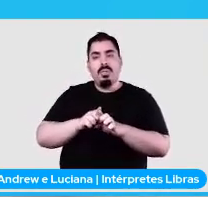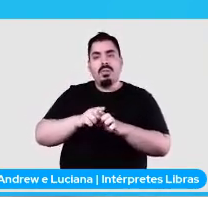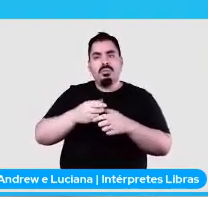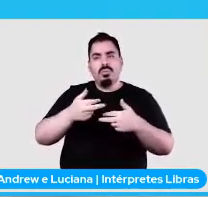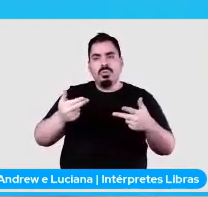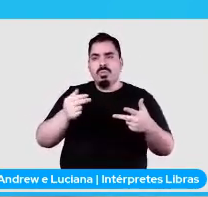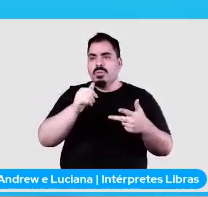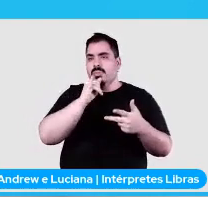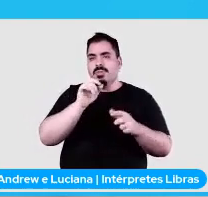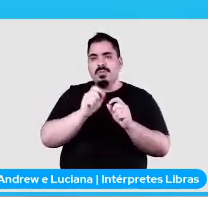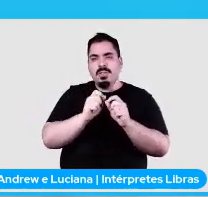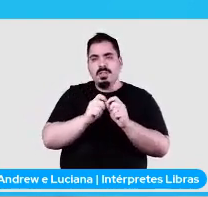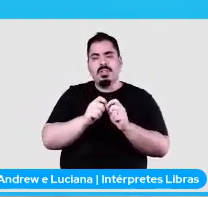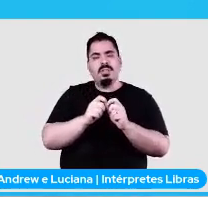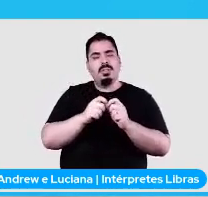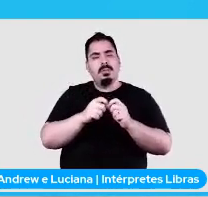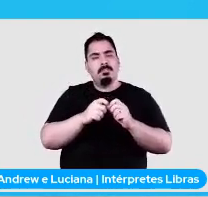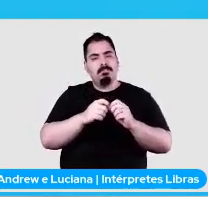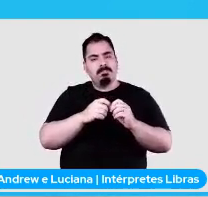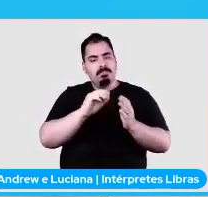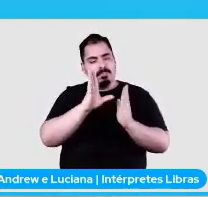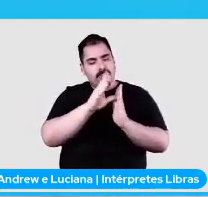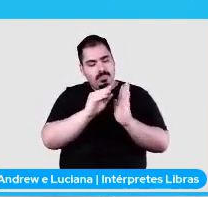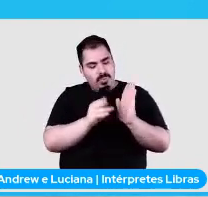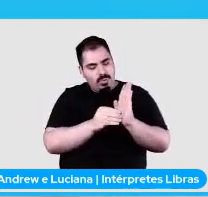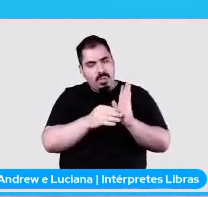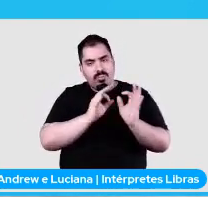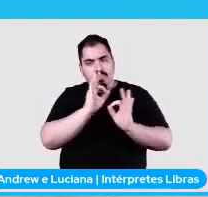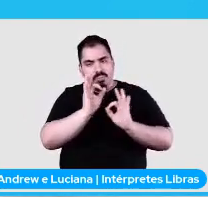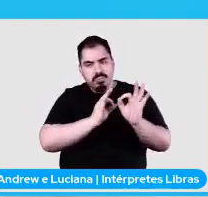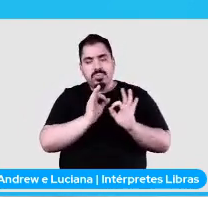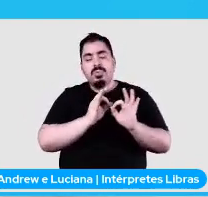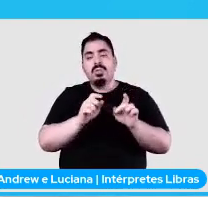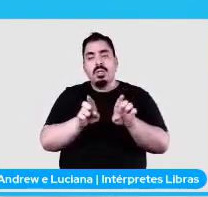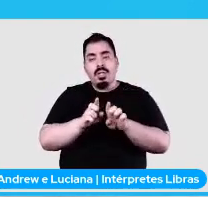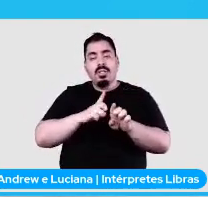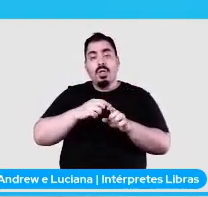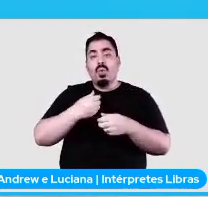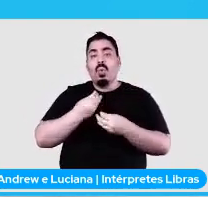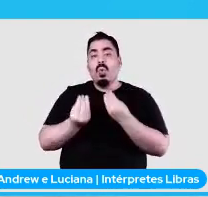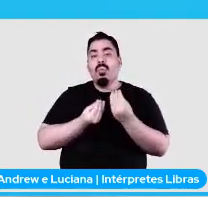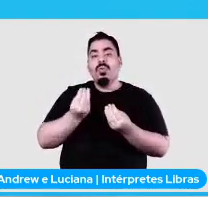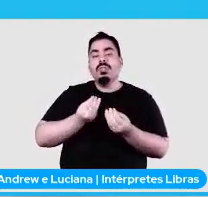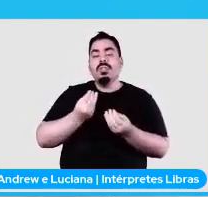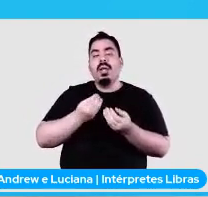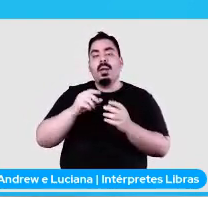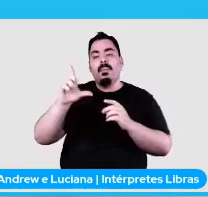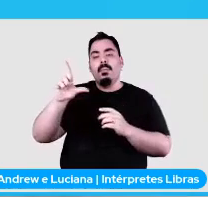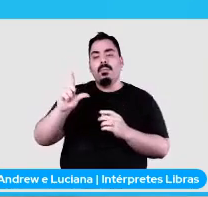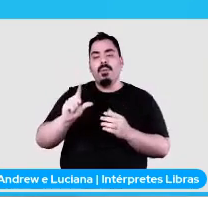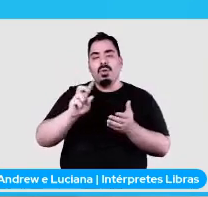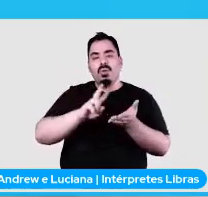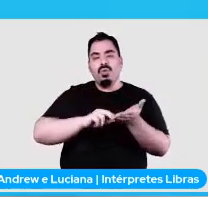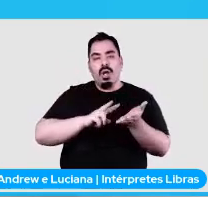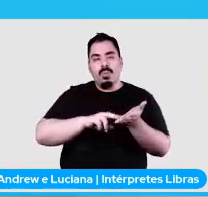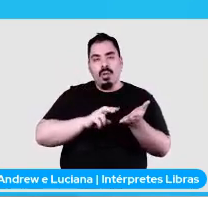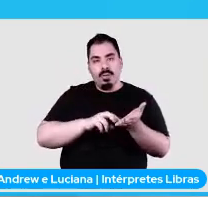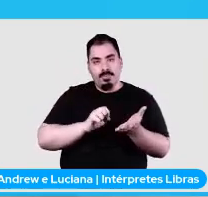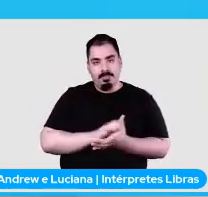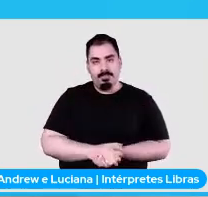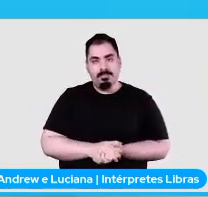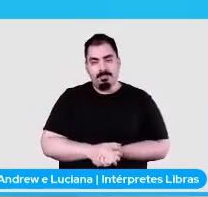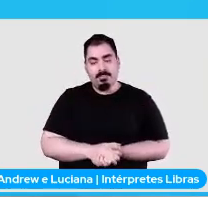da gente ter a preocupação com reduzir o acabulado, como a gente vai ver daqui a pouco. E, além disso, tornar os dados menos